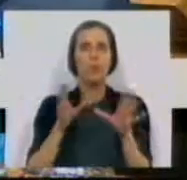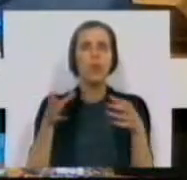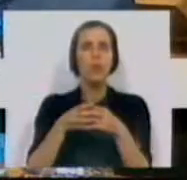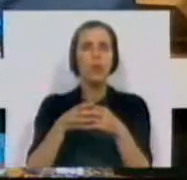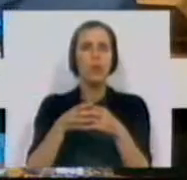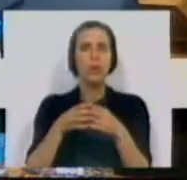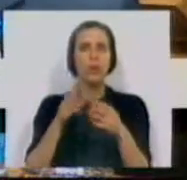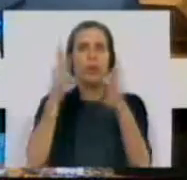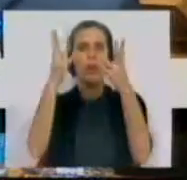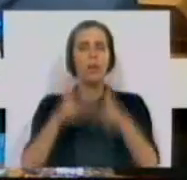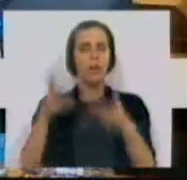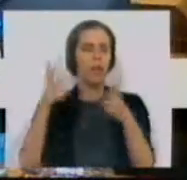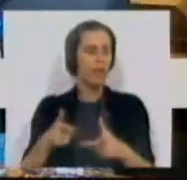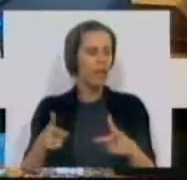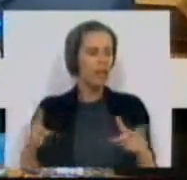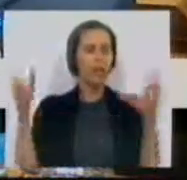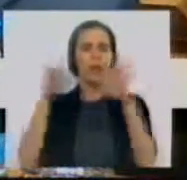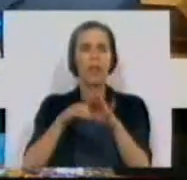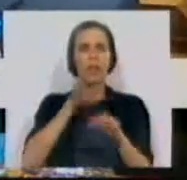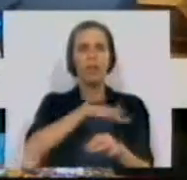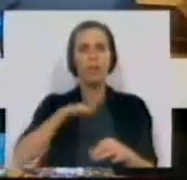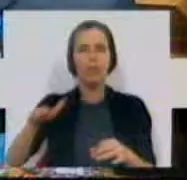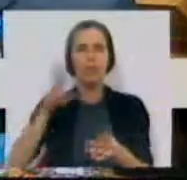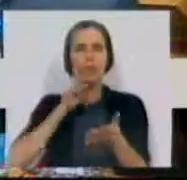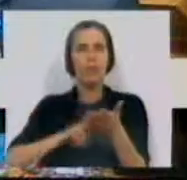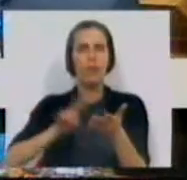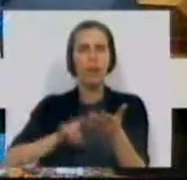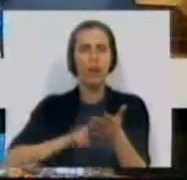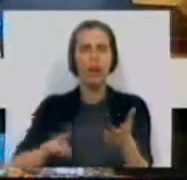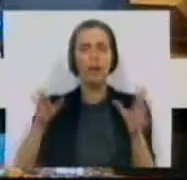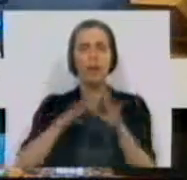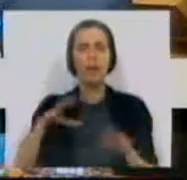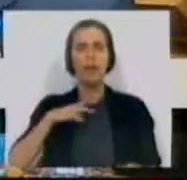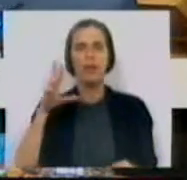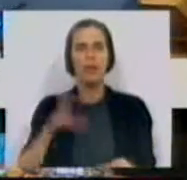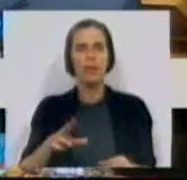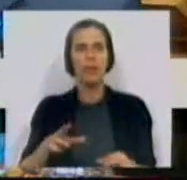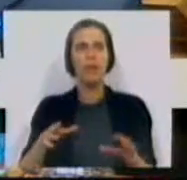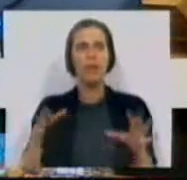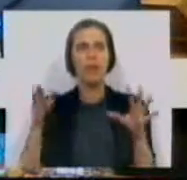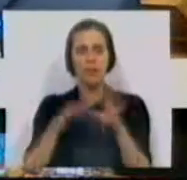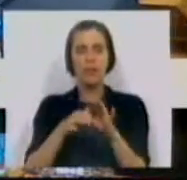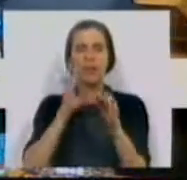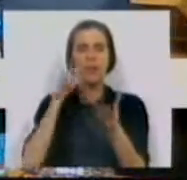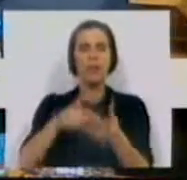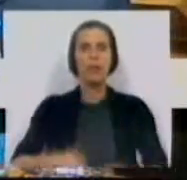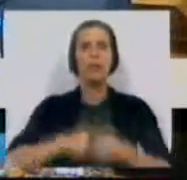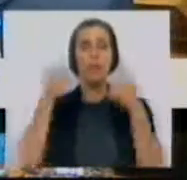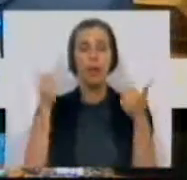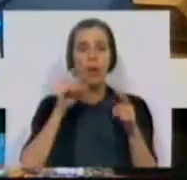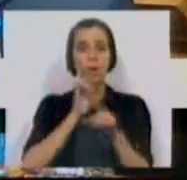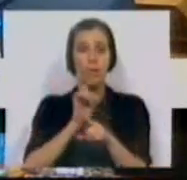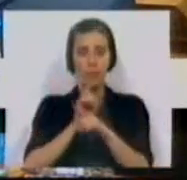pelo PIRLS, pela Matemática, pelas Ciências, pela Literacia, em que Portugal teve um resultado melhor que